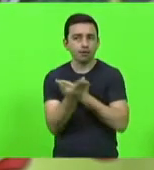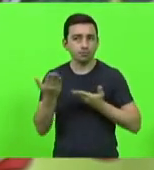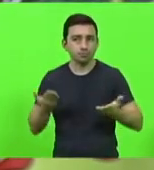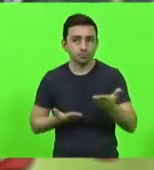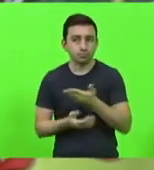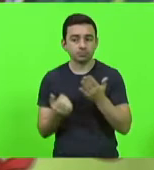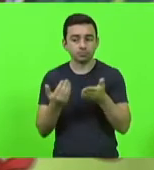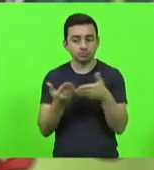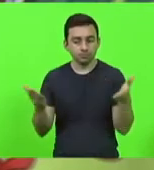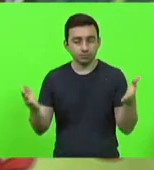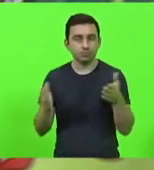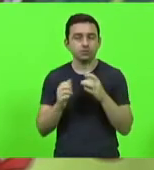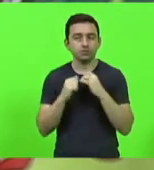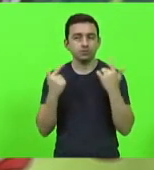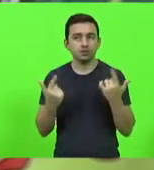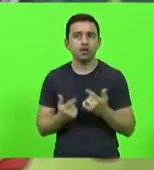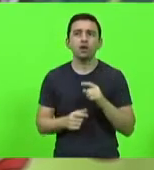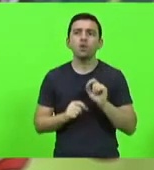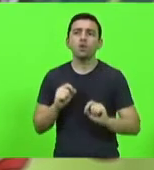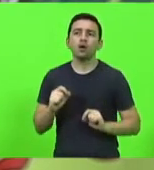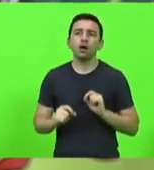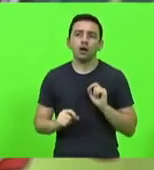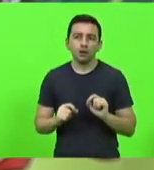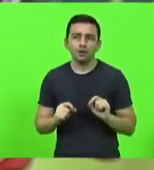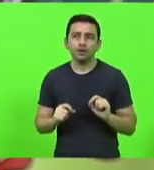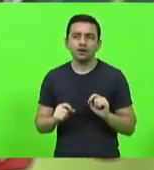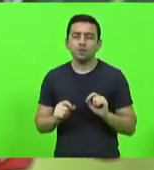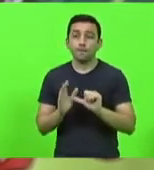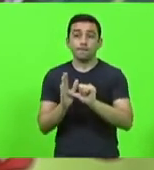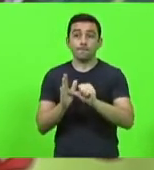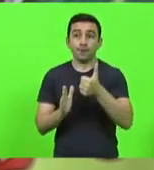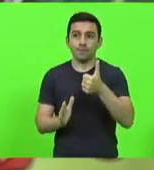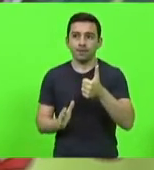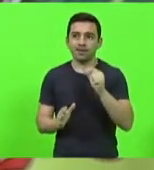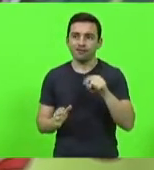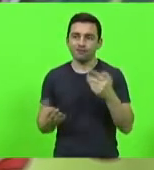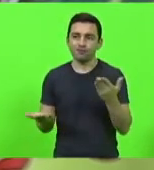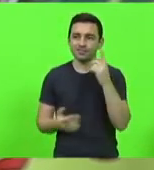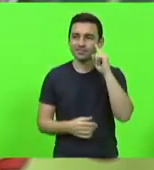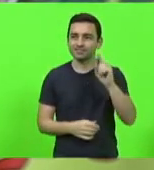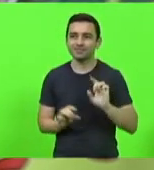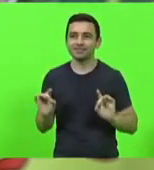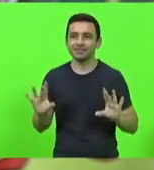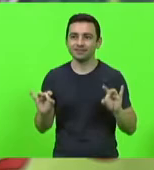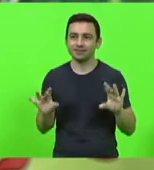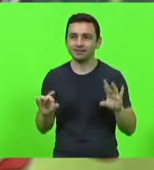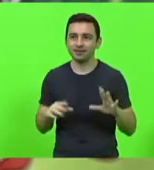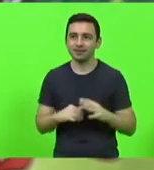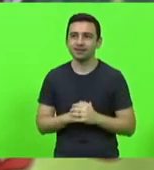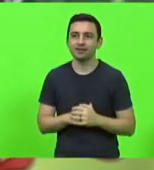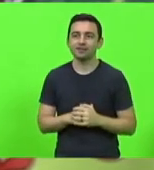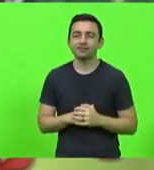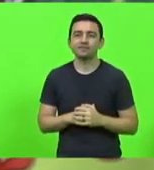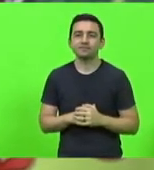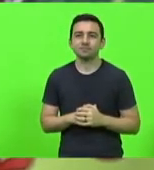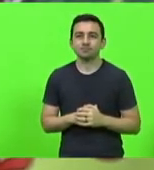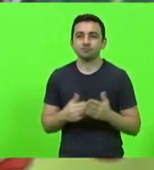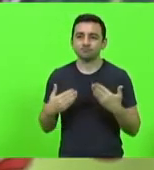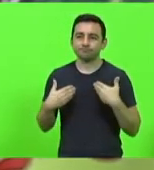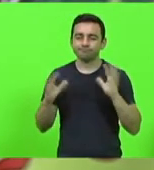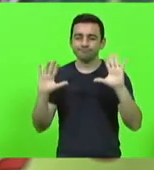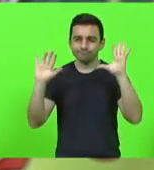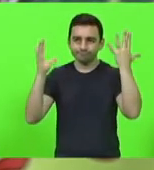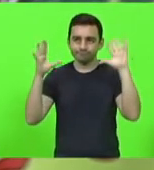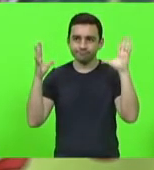Parlamento catarinense, e o primeiro deles não poderia ser diferente nesse dia especial. Eu comemoro,